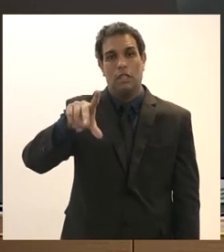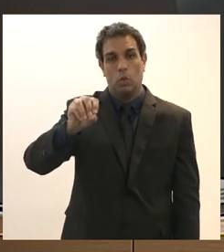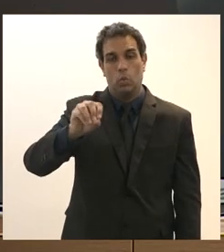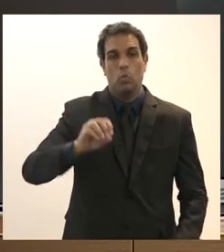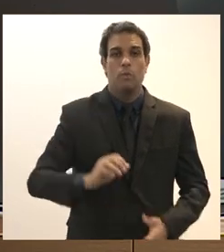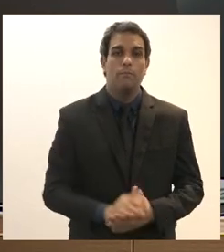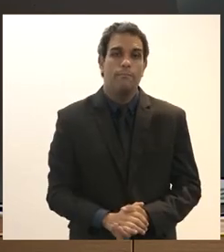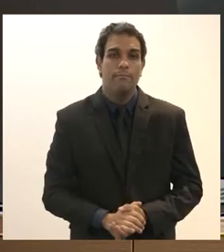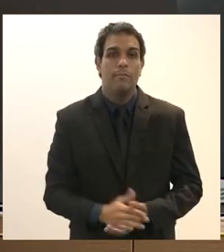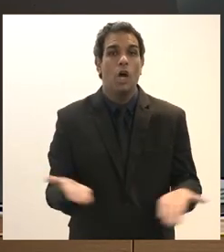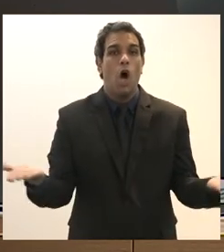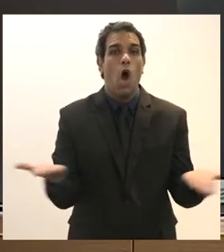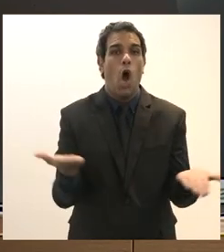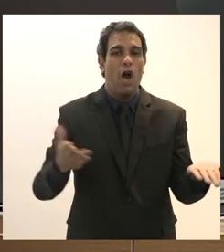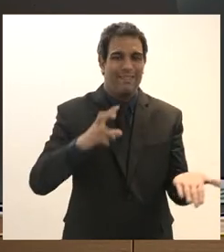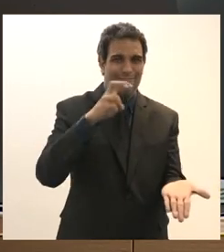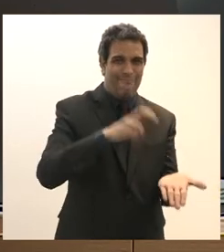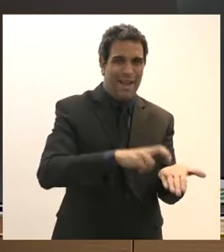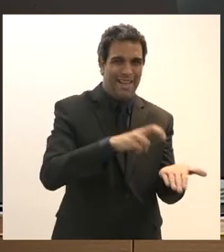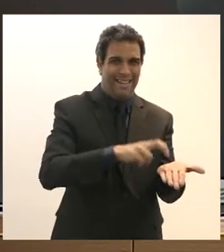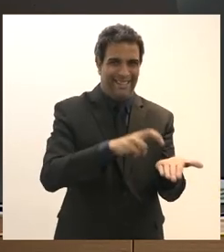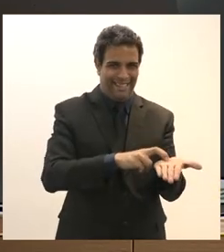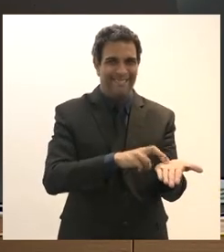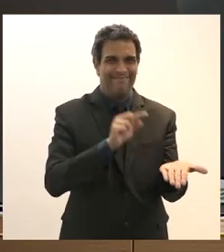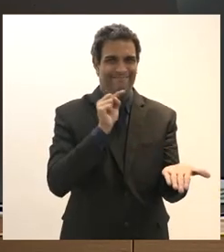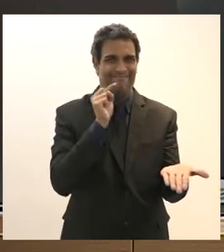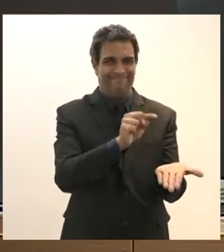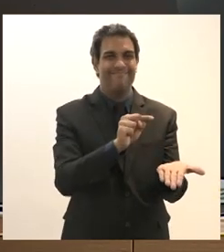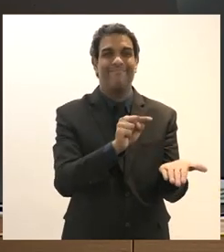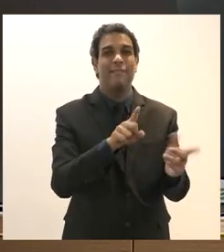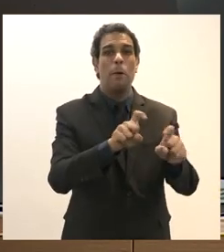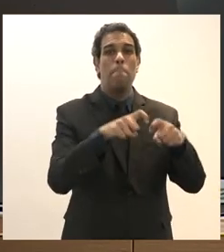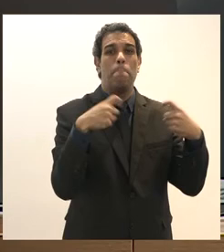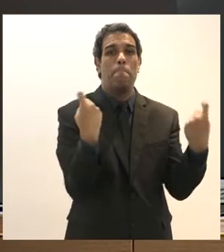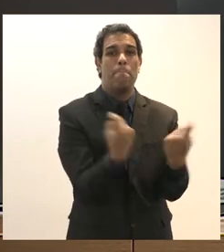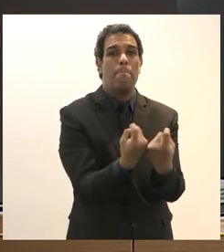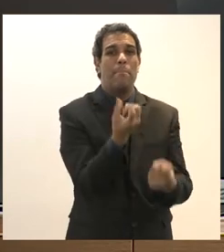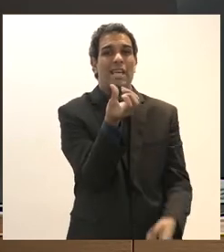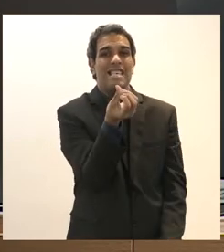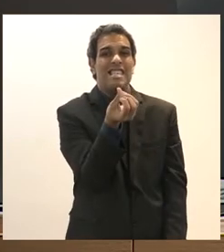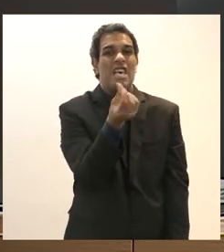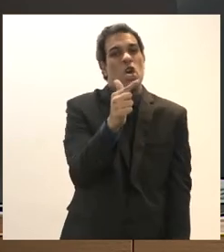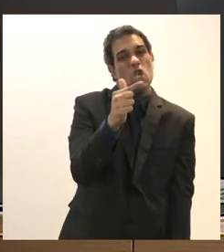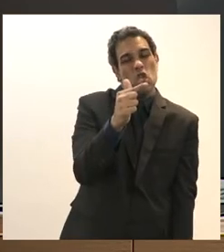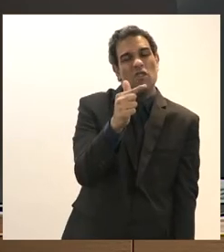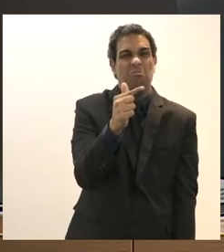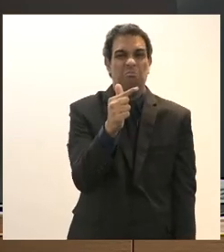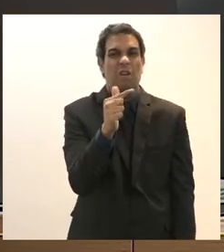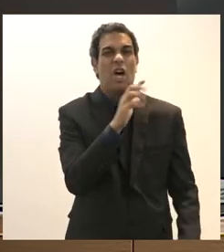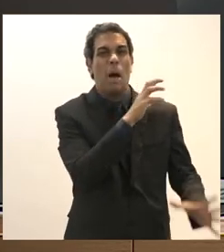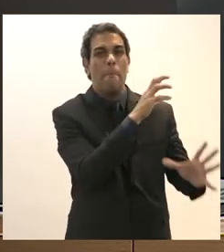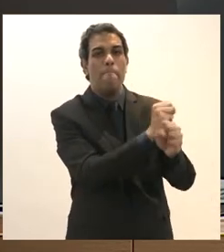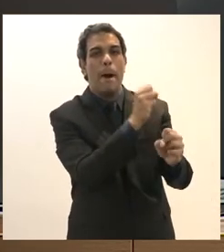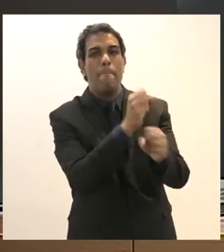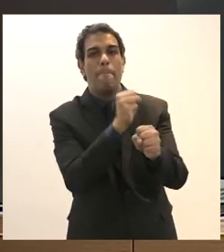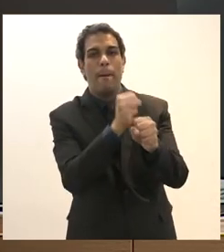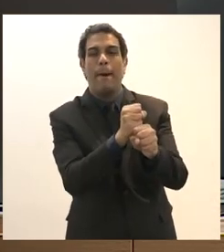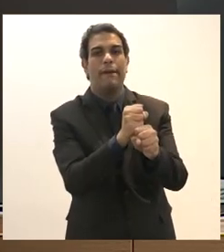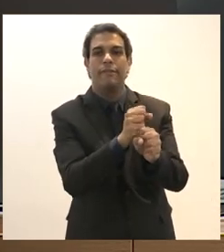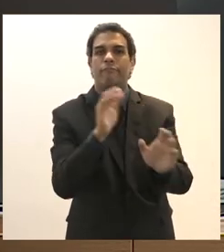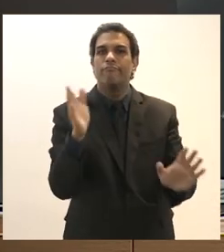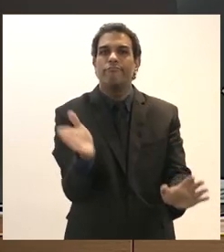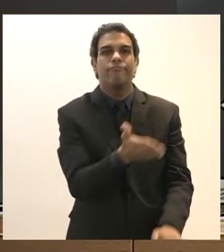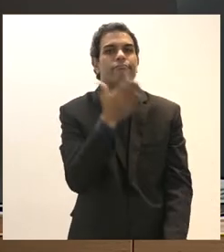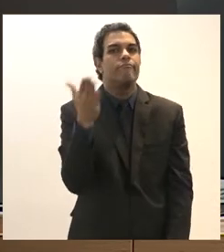hoje na parte da manhã nós formamos cinco ou seis mesas de cinco foi uma maratona